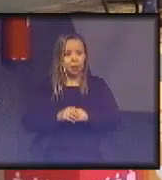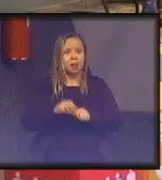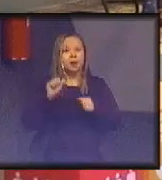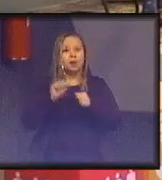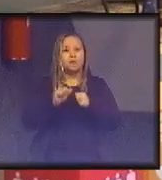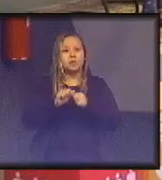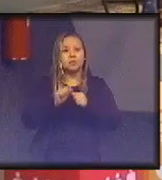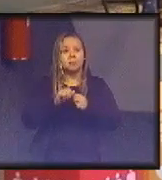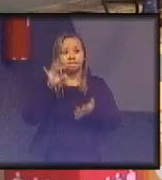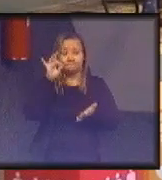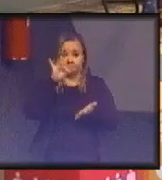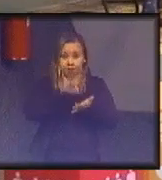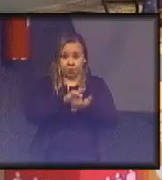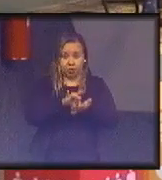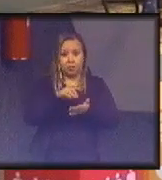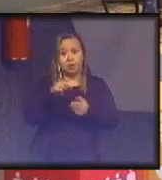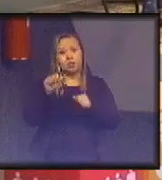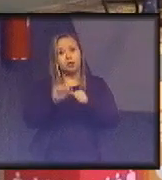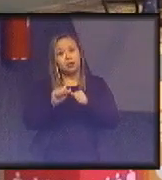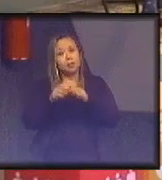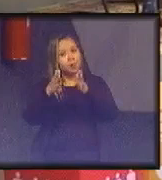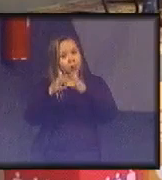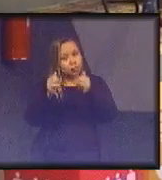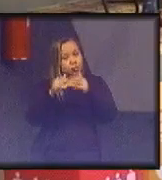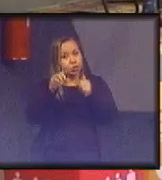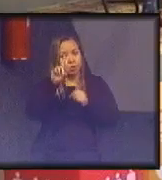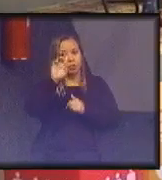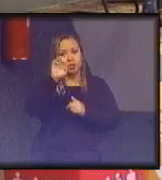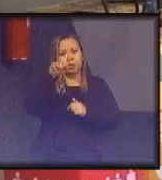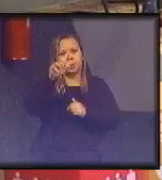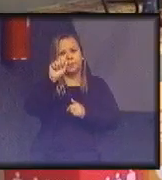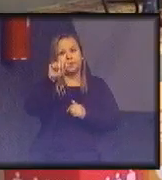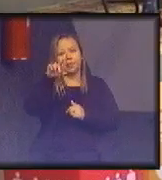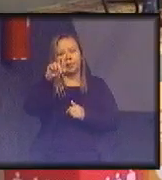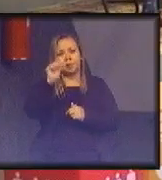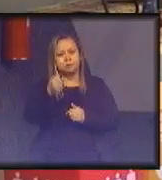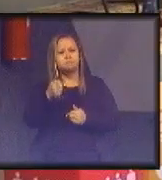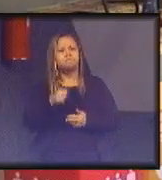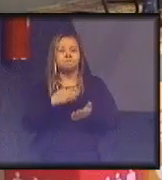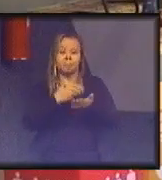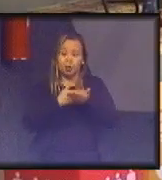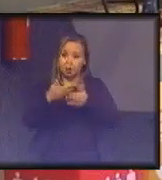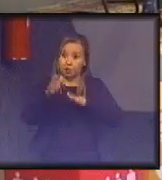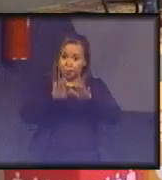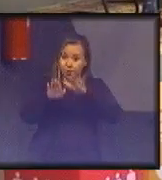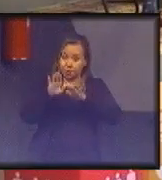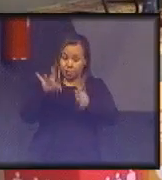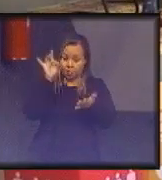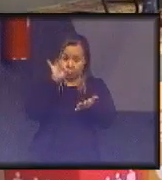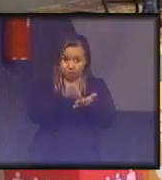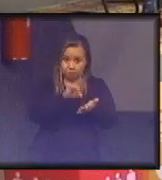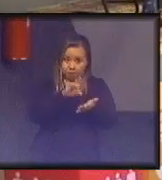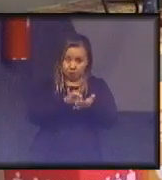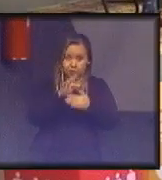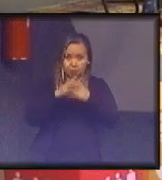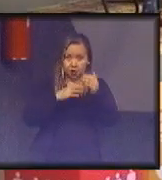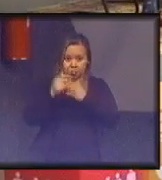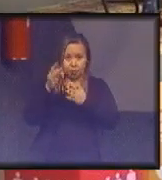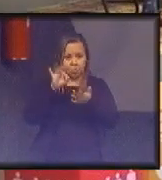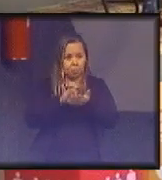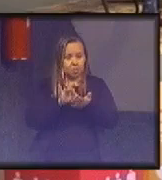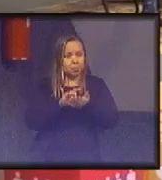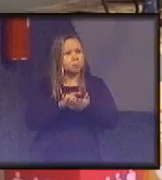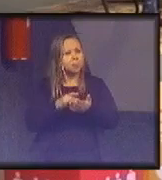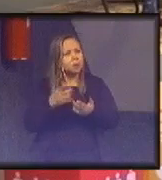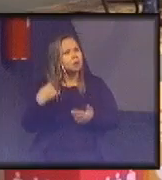efetivo. Isso. Então, é um primeiro passo para que se concretize. Eu acho que está nas mãos de cada um de nós a realização disso.